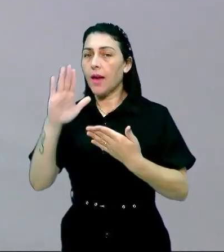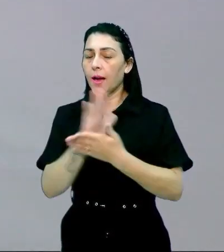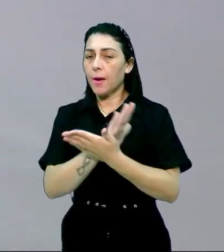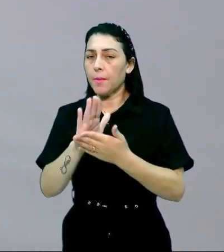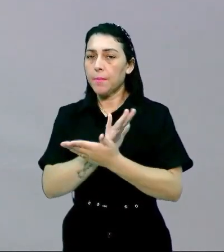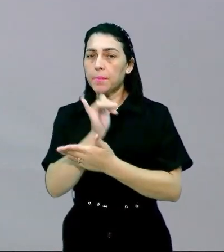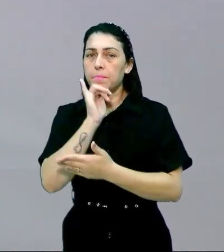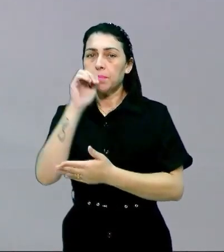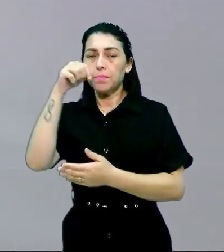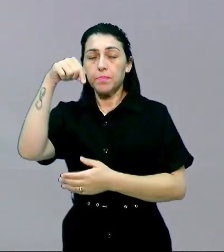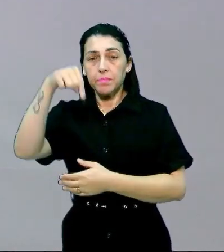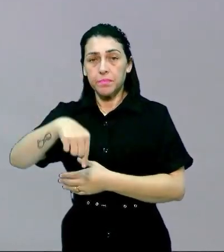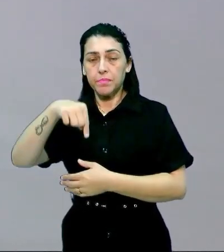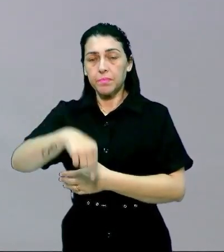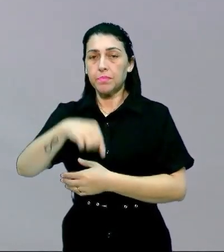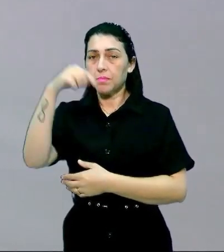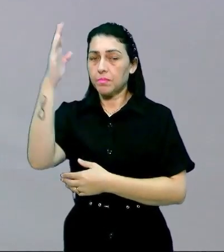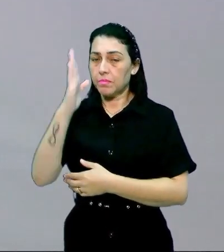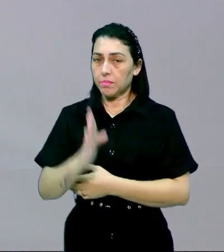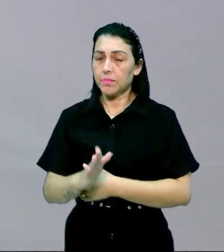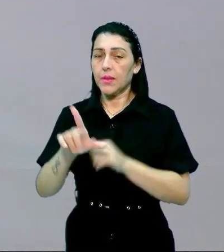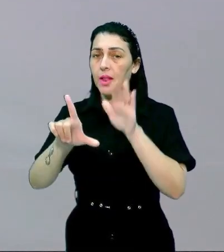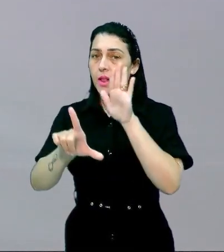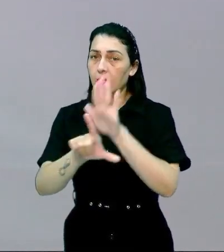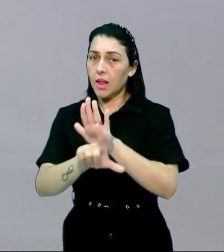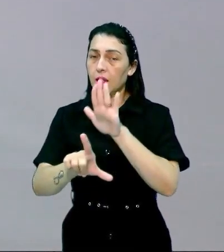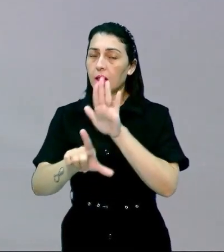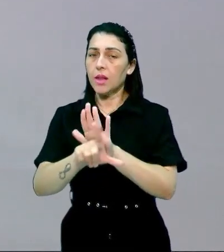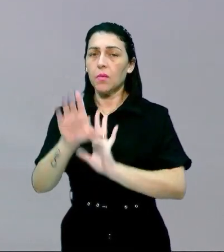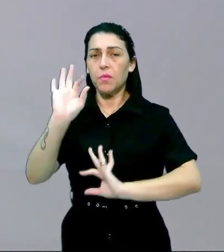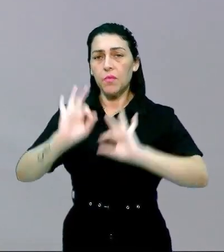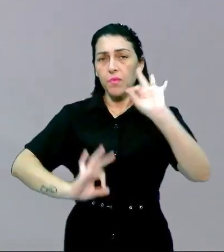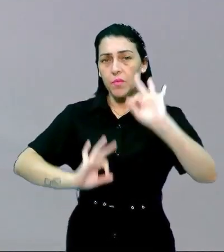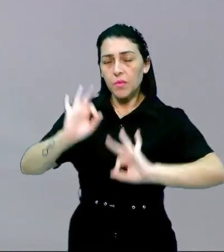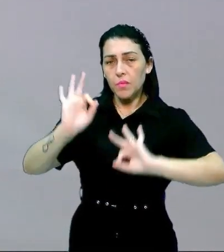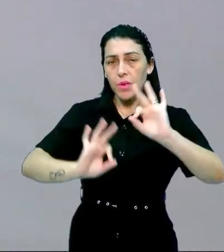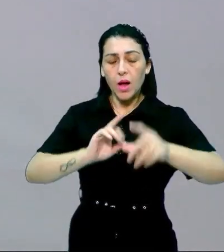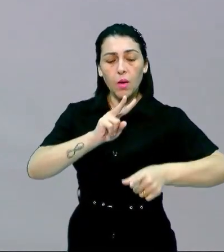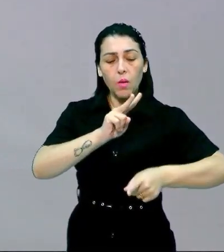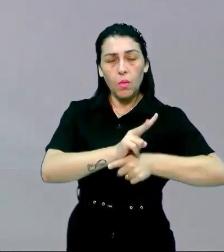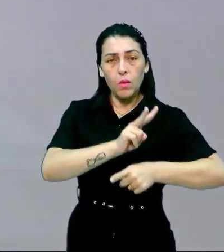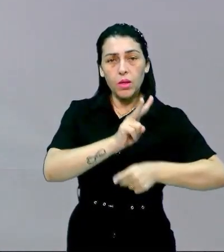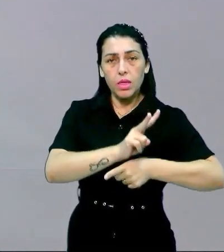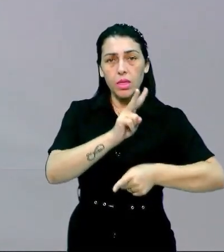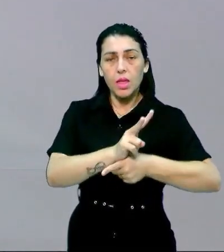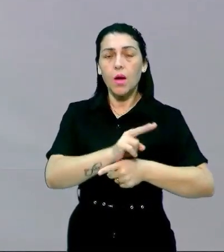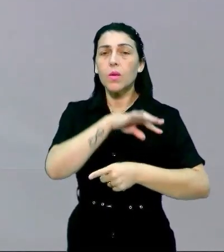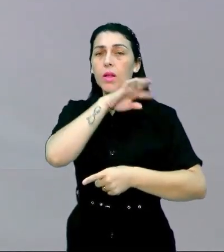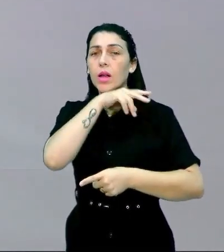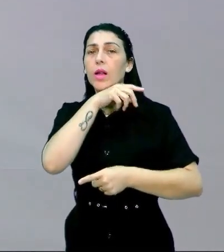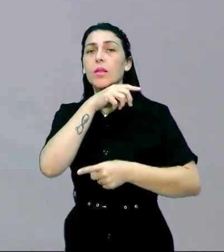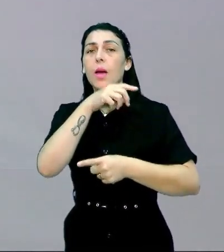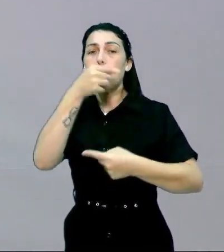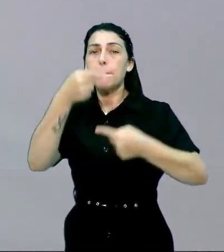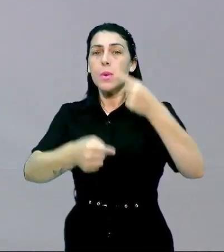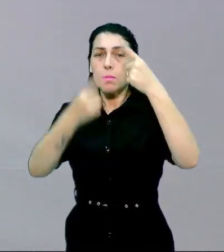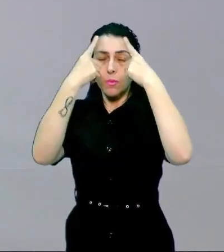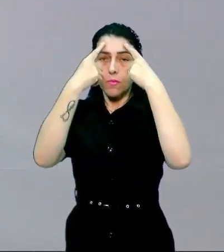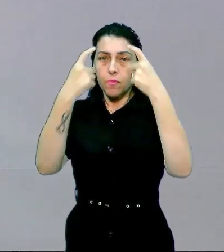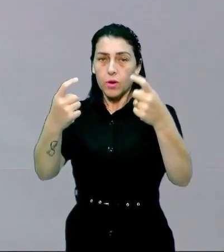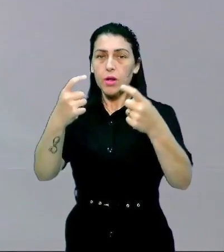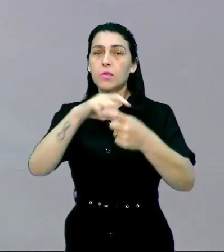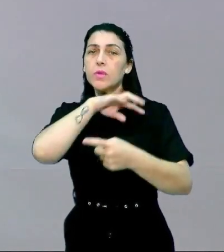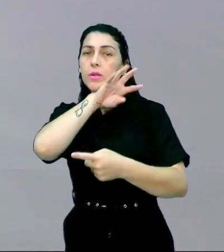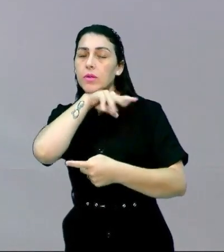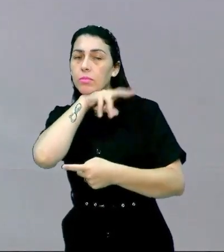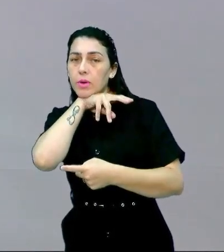por exemplo dentro do brasil né cada vez leis estão sendo criadas no sentido de coibir a violência contra os animais